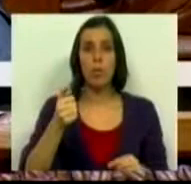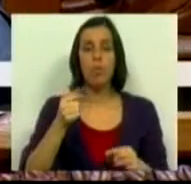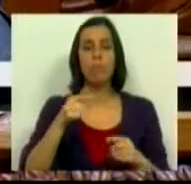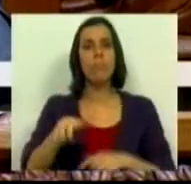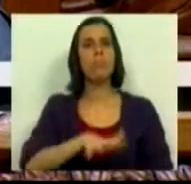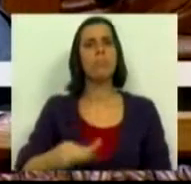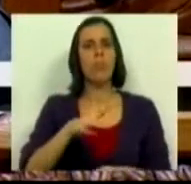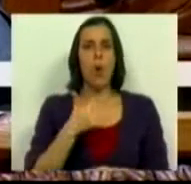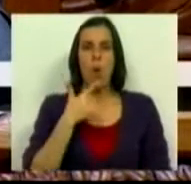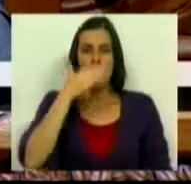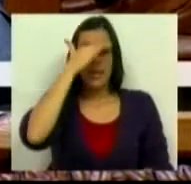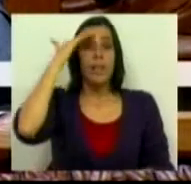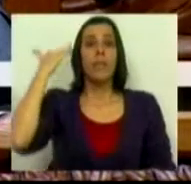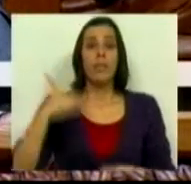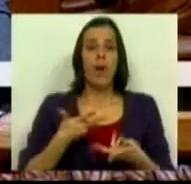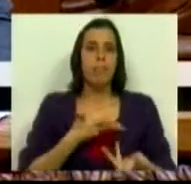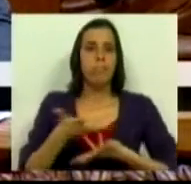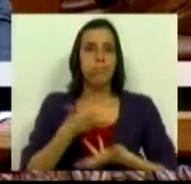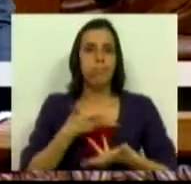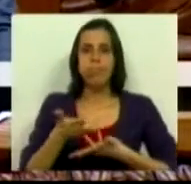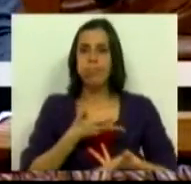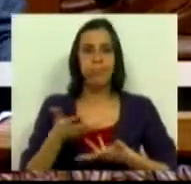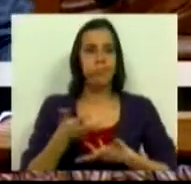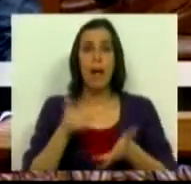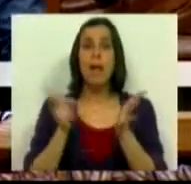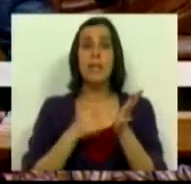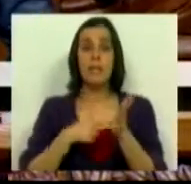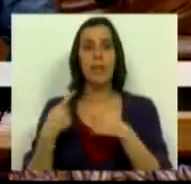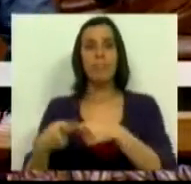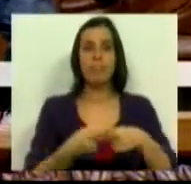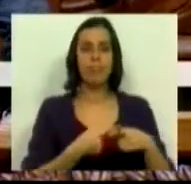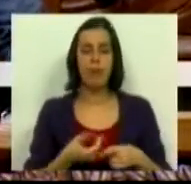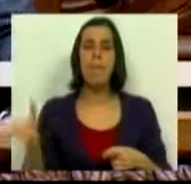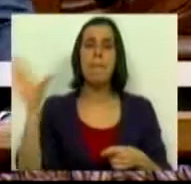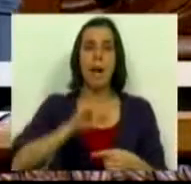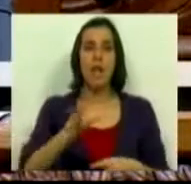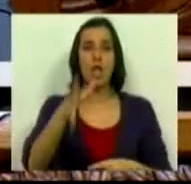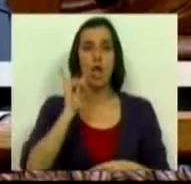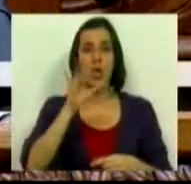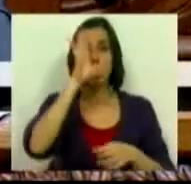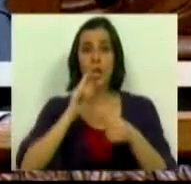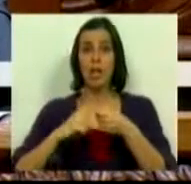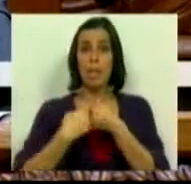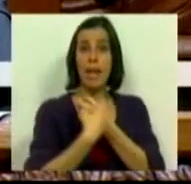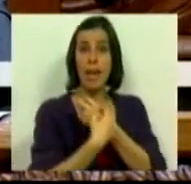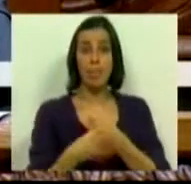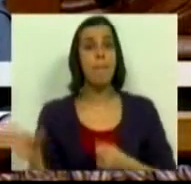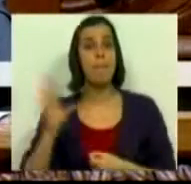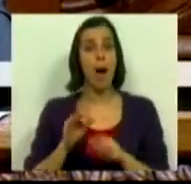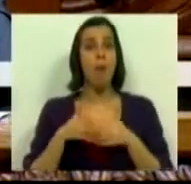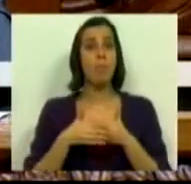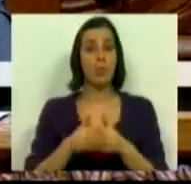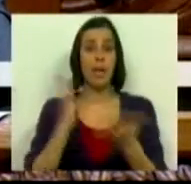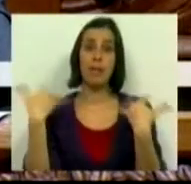num contexto de enorme dificuldade negocial, com a necessidade de repartir por mais 12 Estados-membros que estavam em